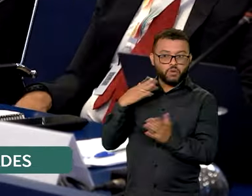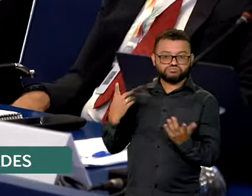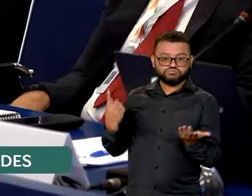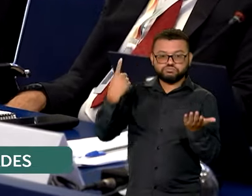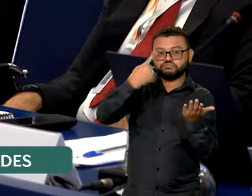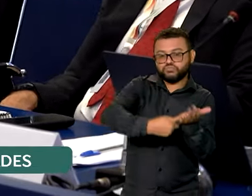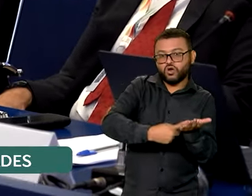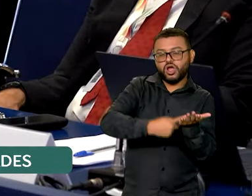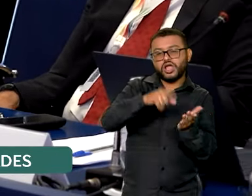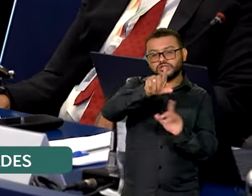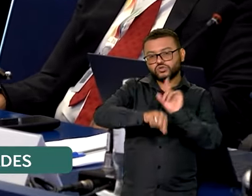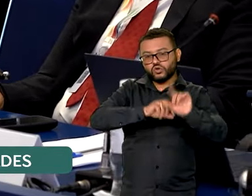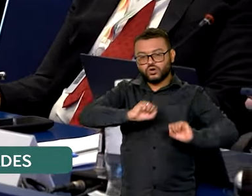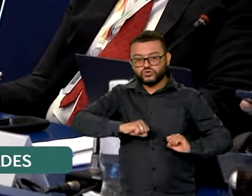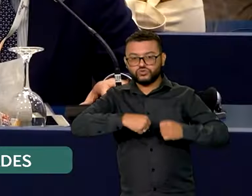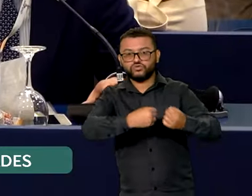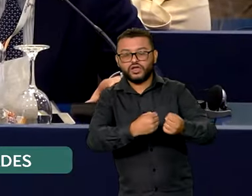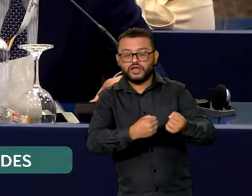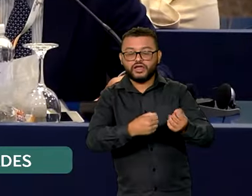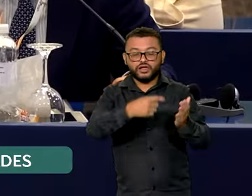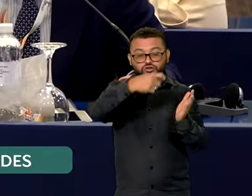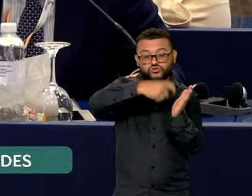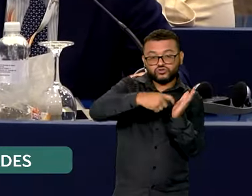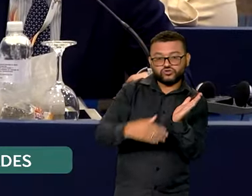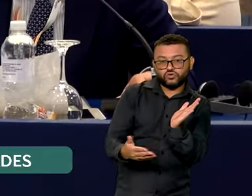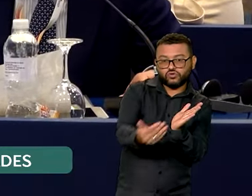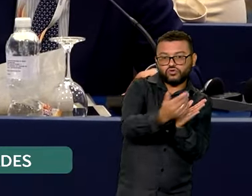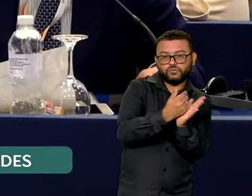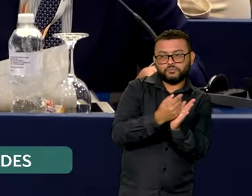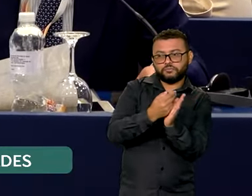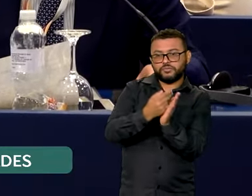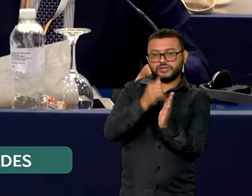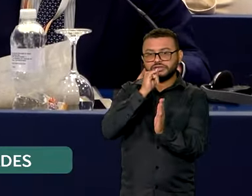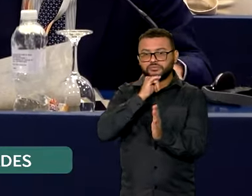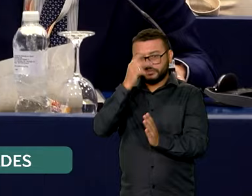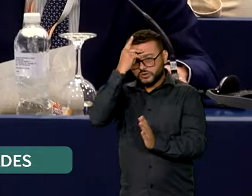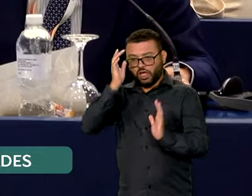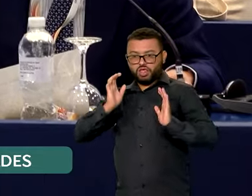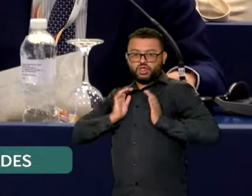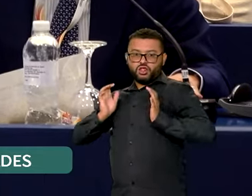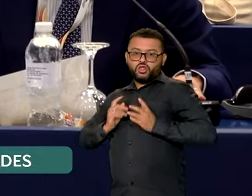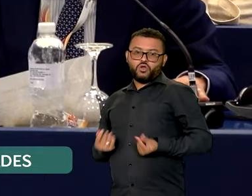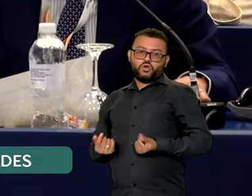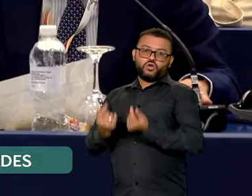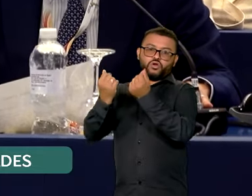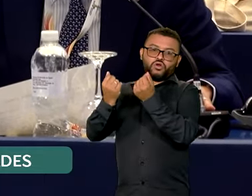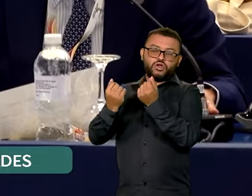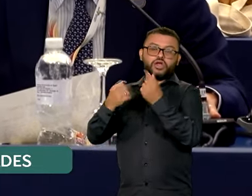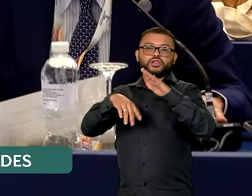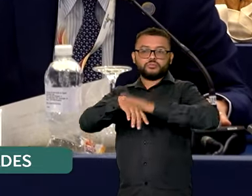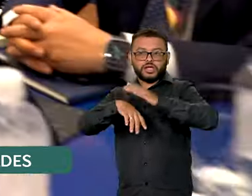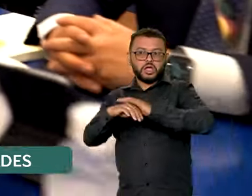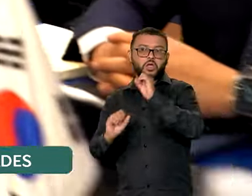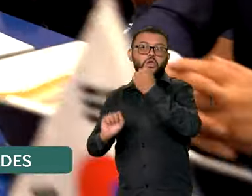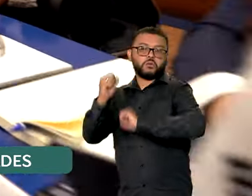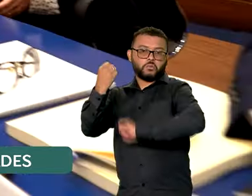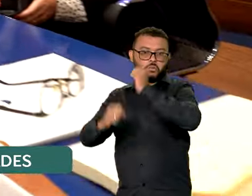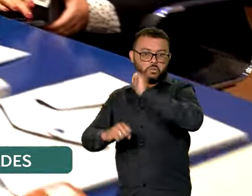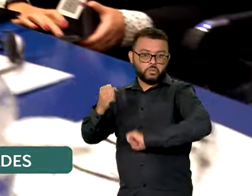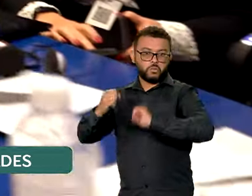defende a justiça tributária com a taxação de pessoas super ricas e de multinacionais.